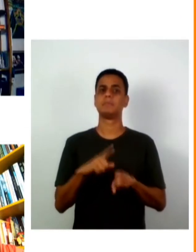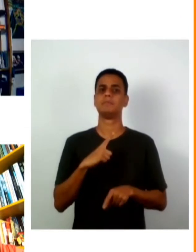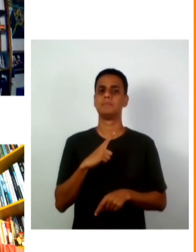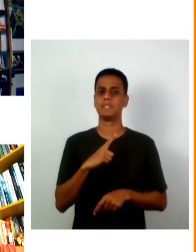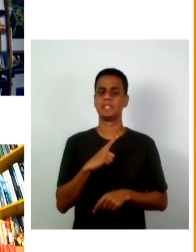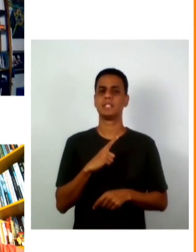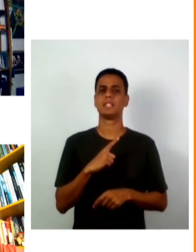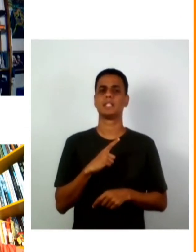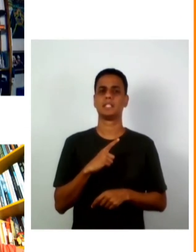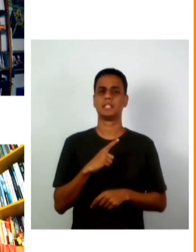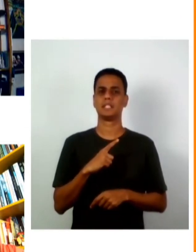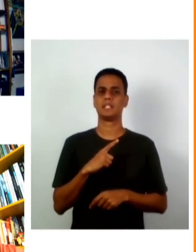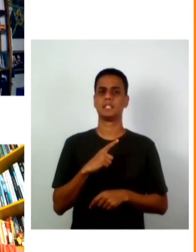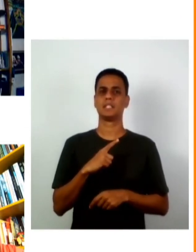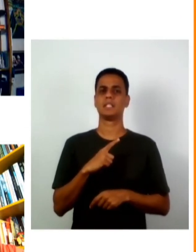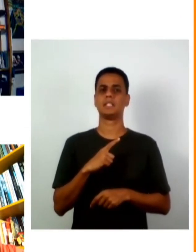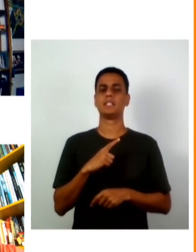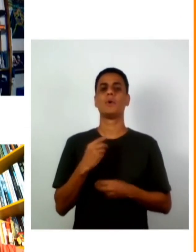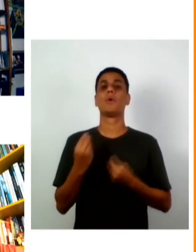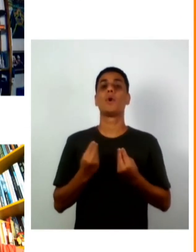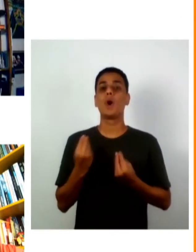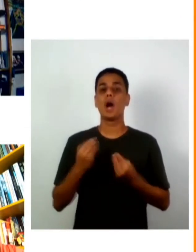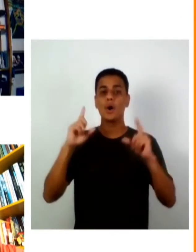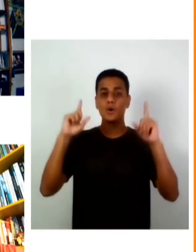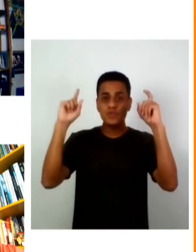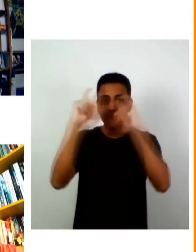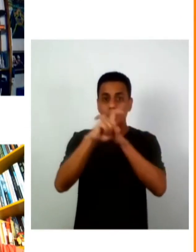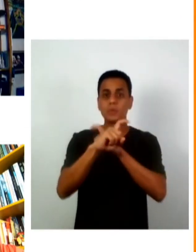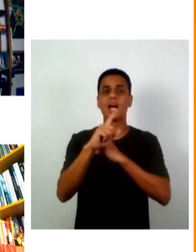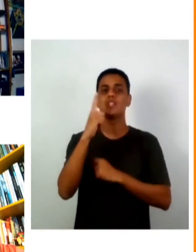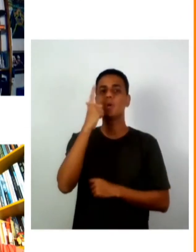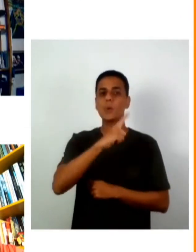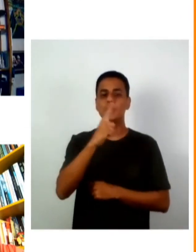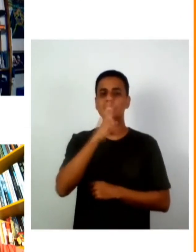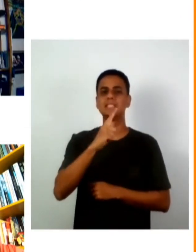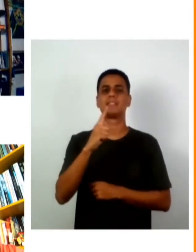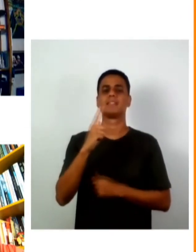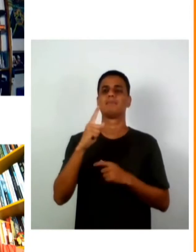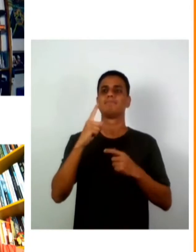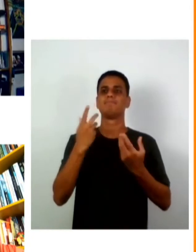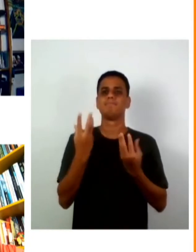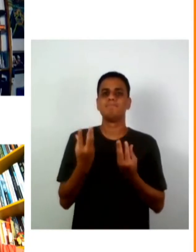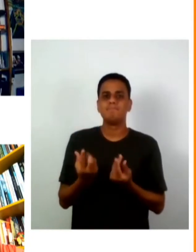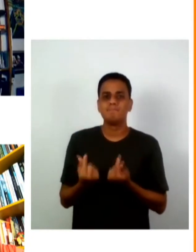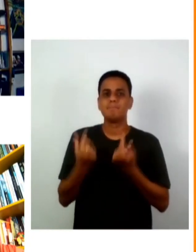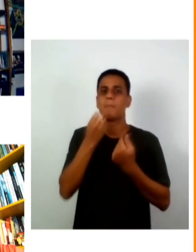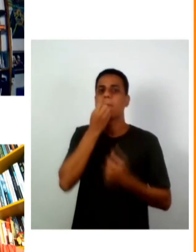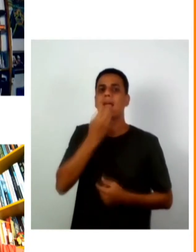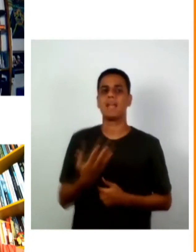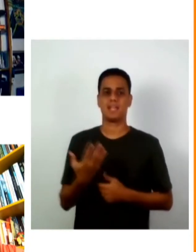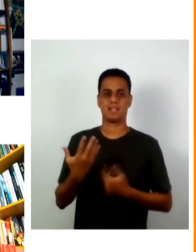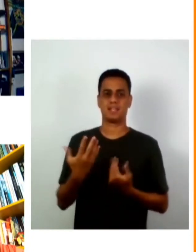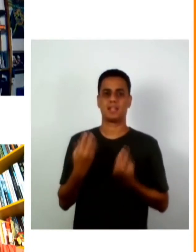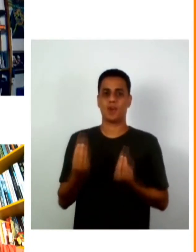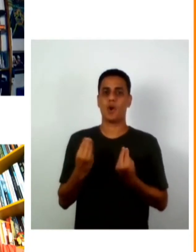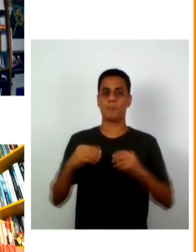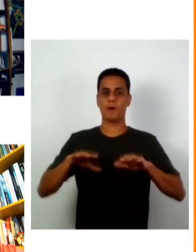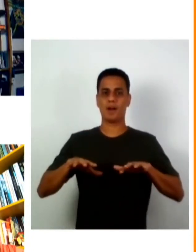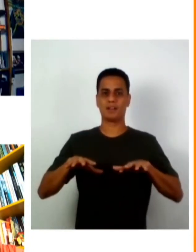falta ou dificuldade de acesso a bens culturais e circulações entre os territórios como lidar com essa falta tão estrutural